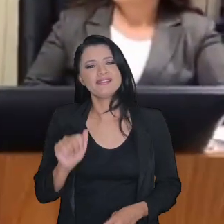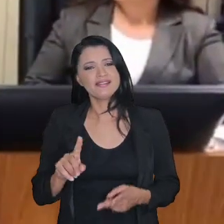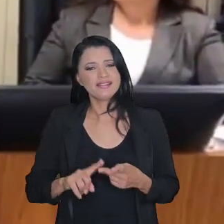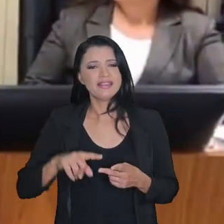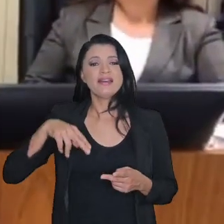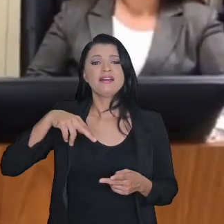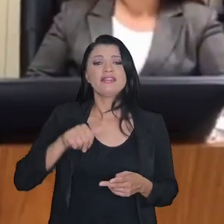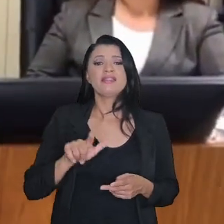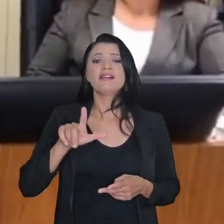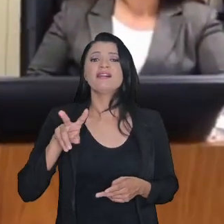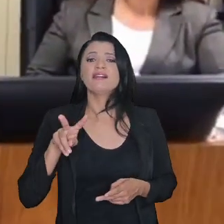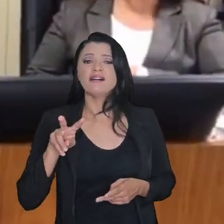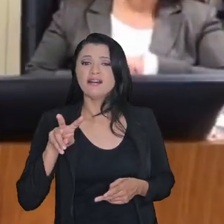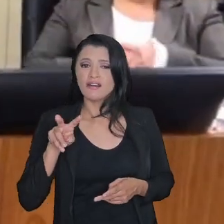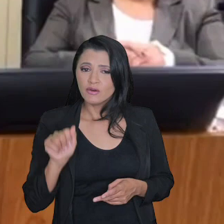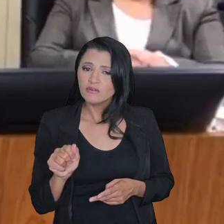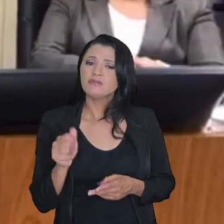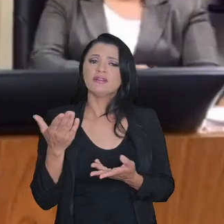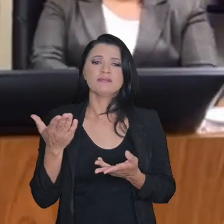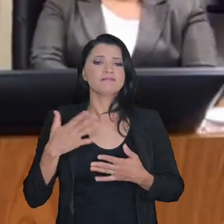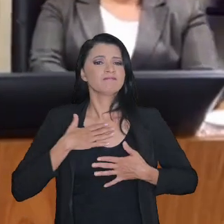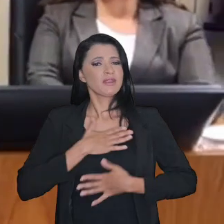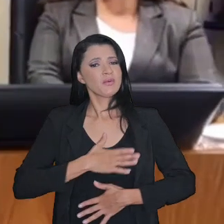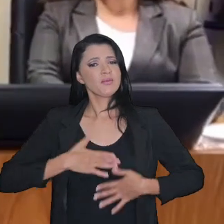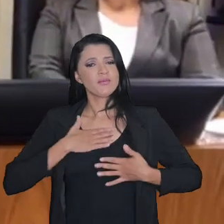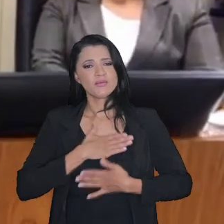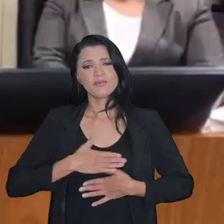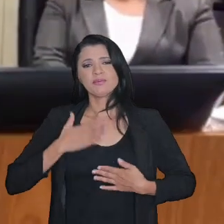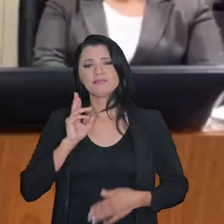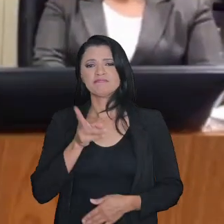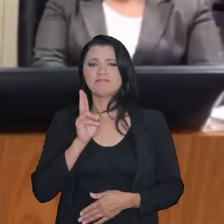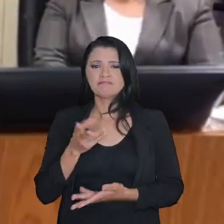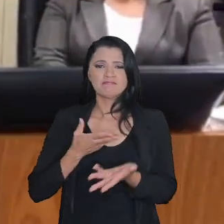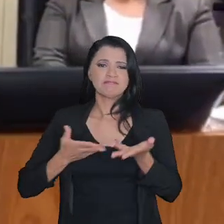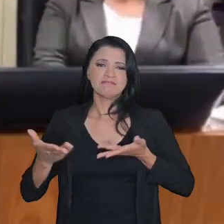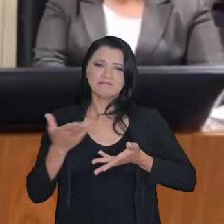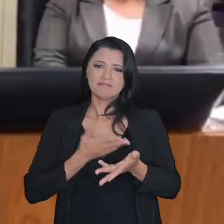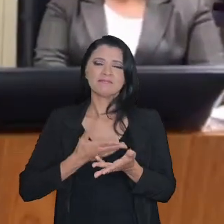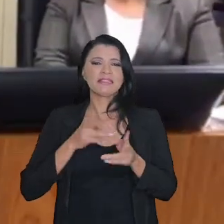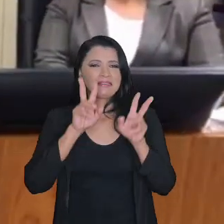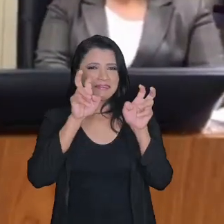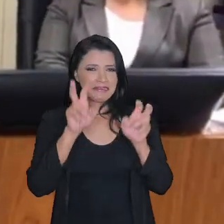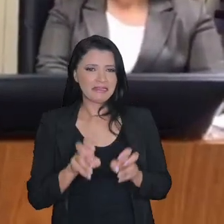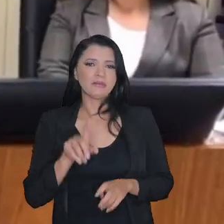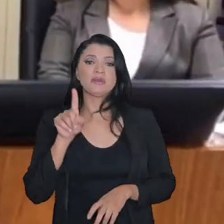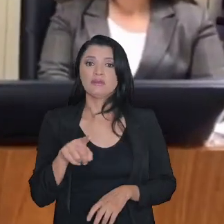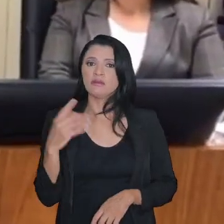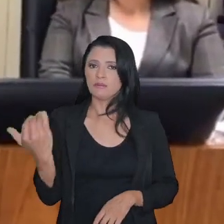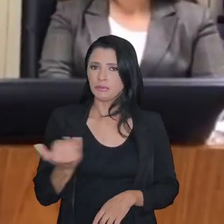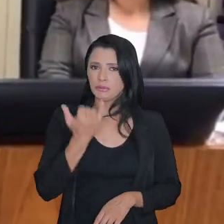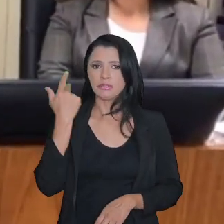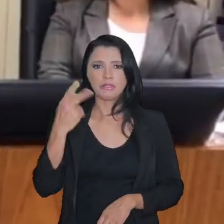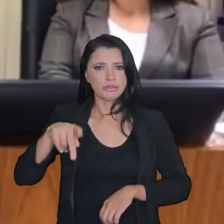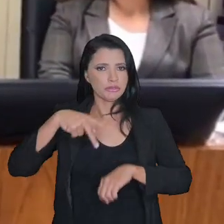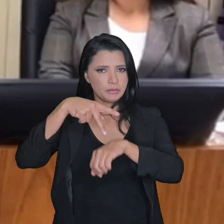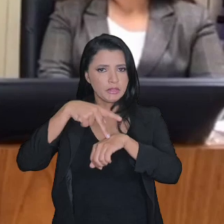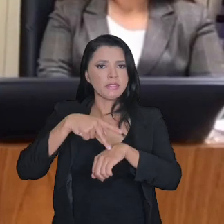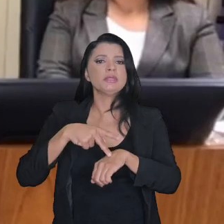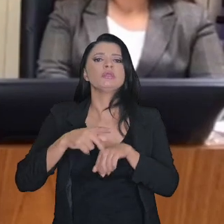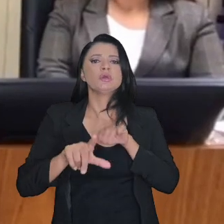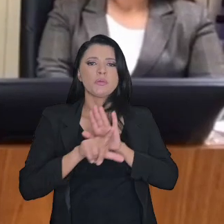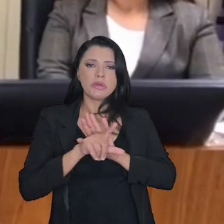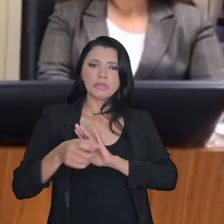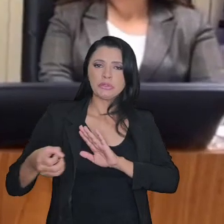prazer estar tratando desses assuntos, um assunto tão importante para o país, uma legislação nova, legislação